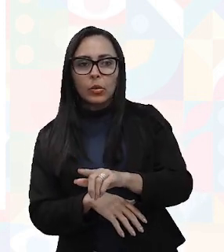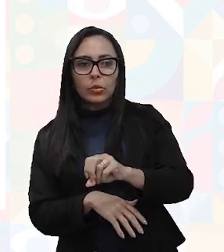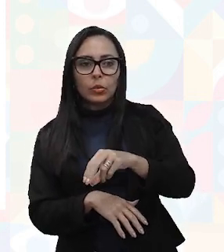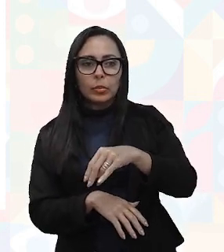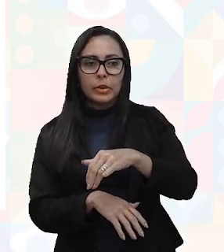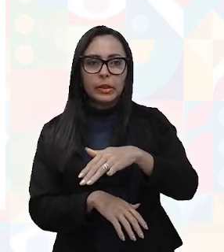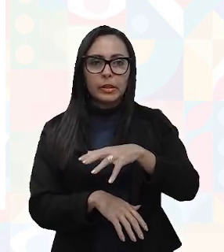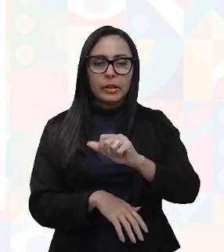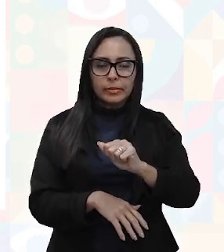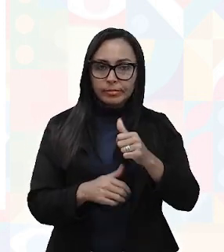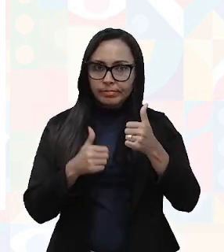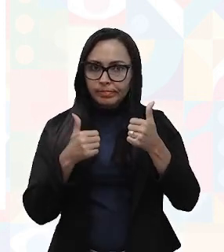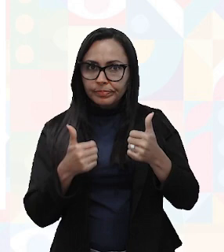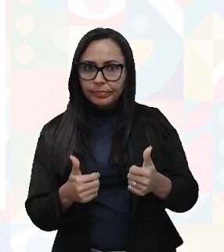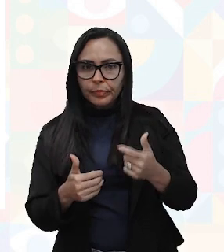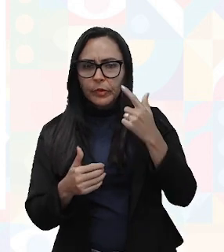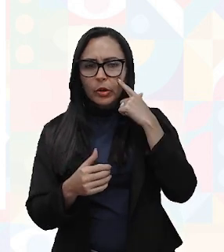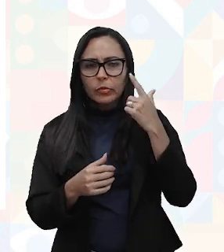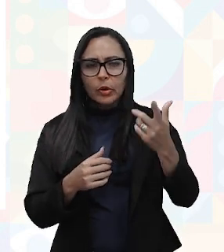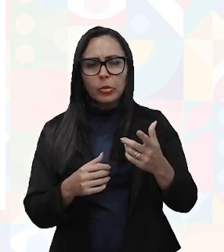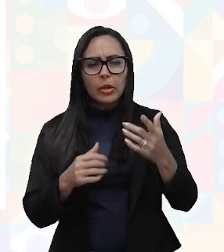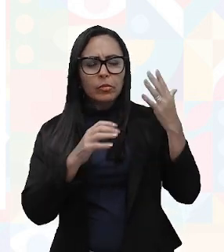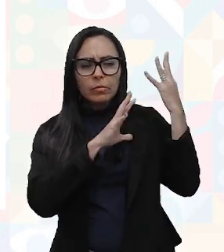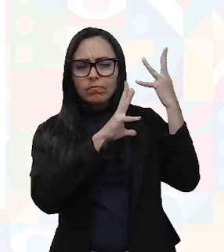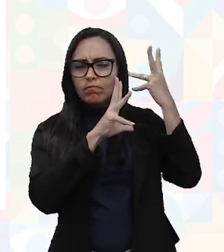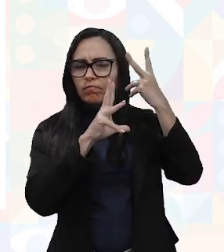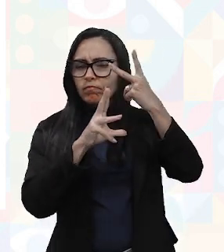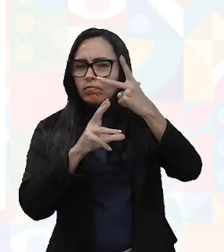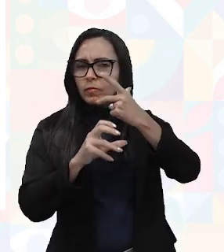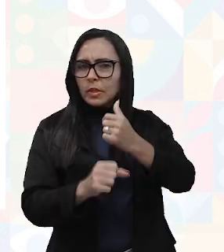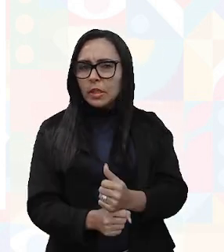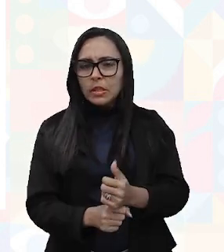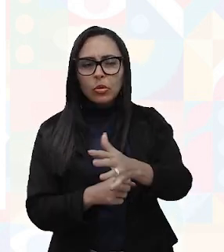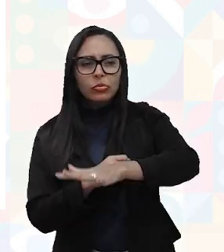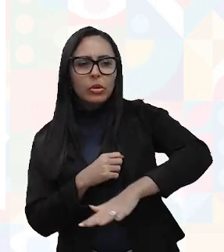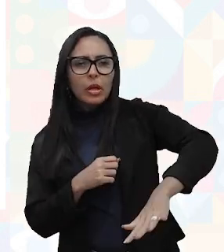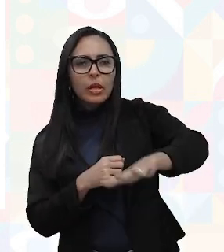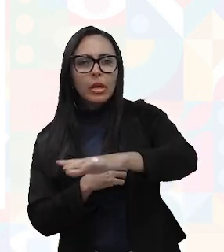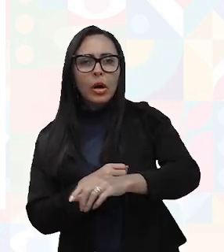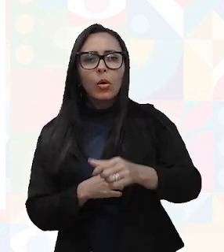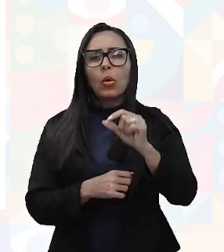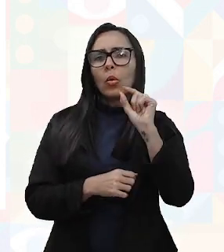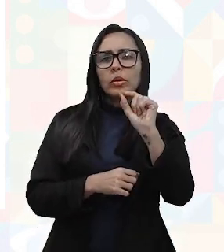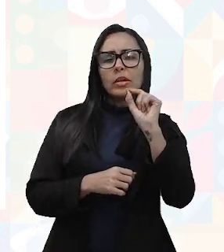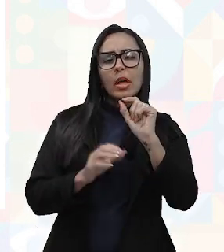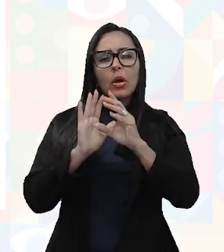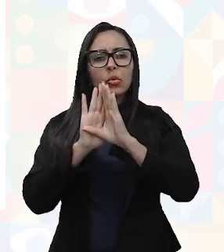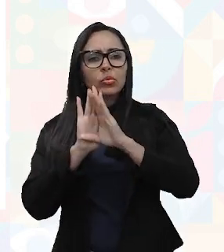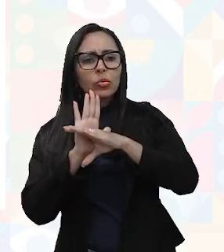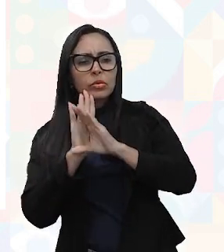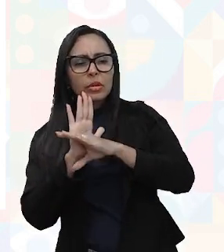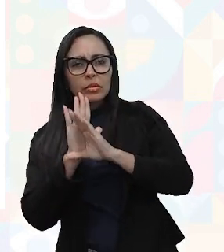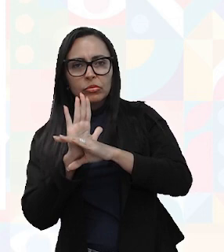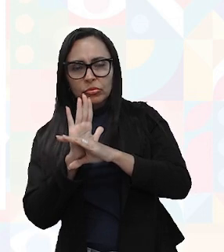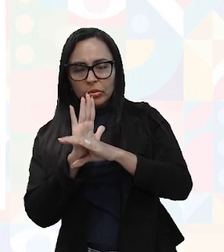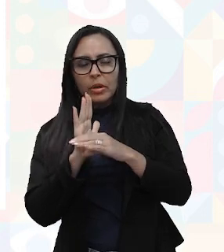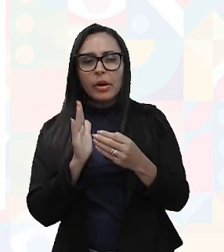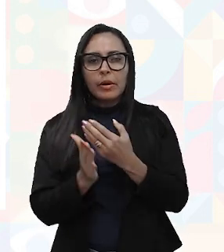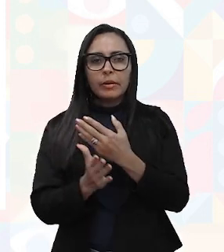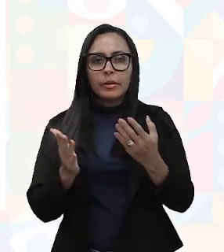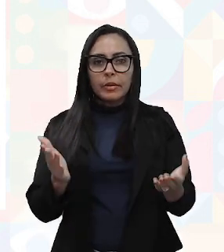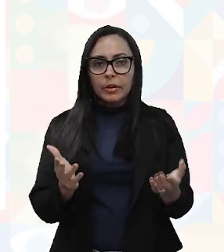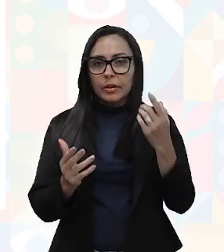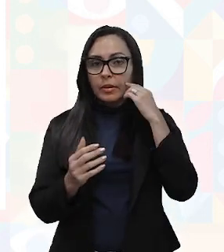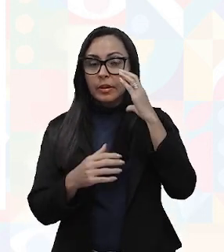certo? Então, nós vamos dar um panorama geral para situar o que é a Ergonomia, quais são seus conceitos, suas